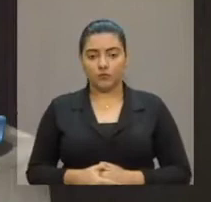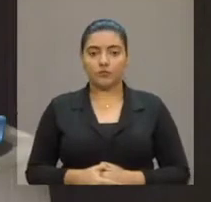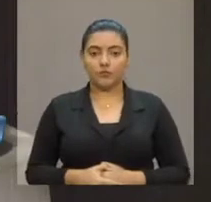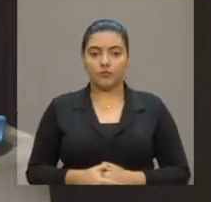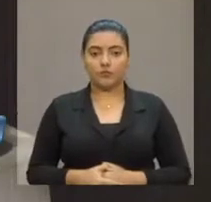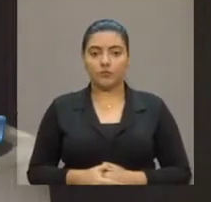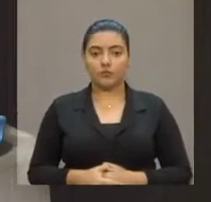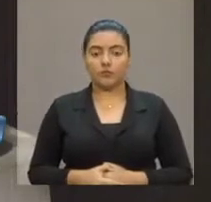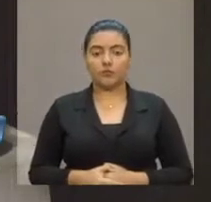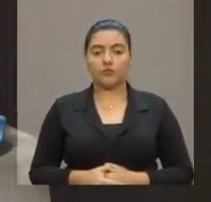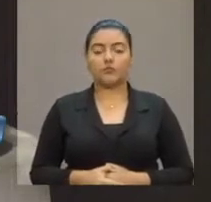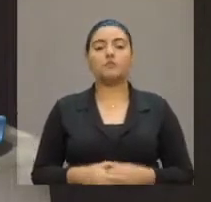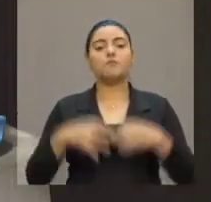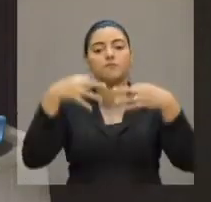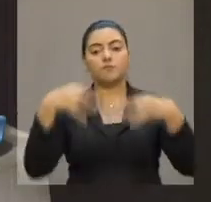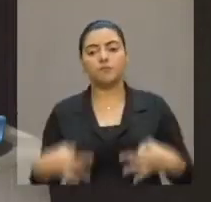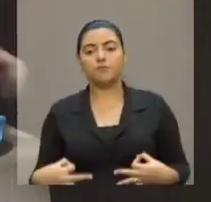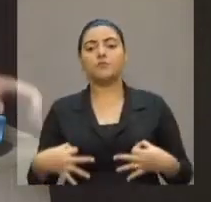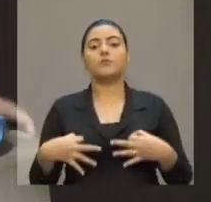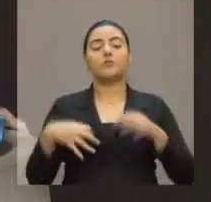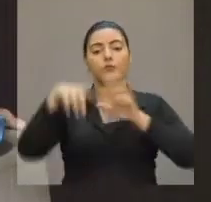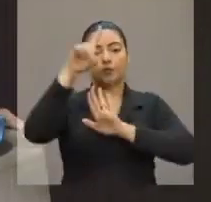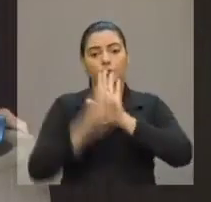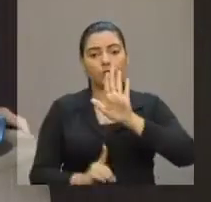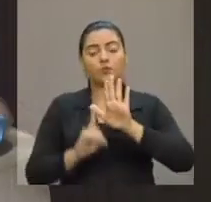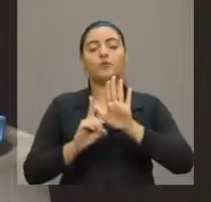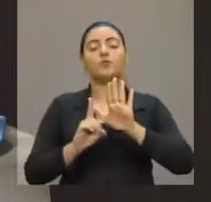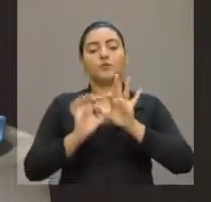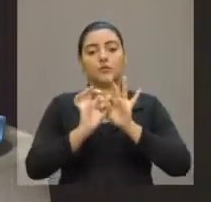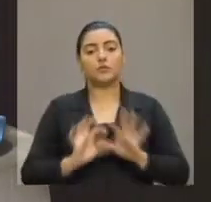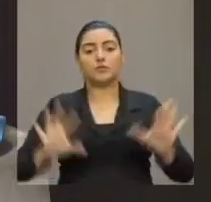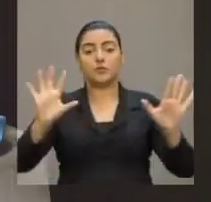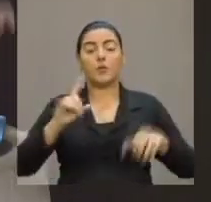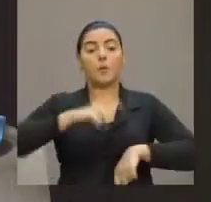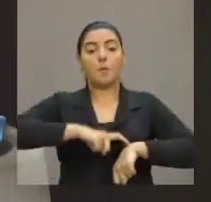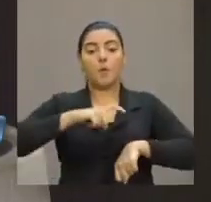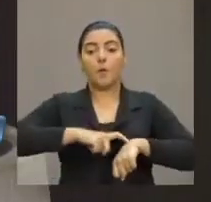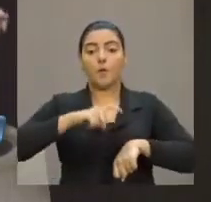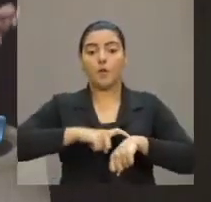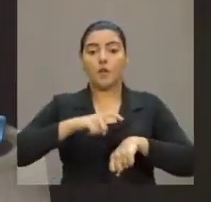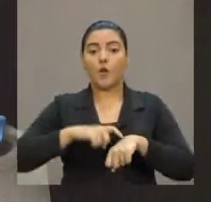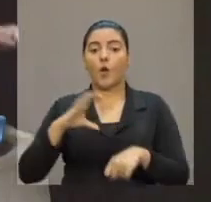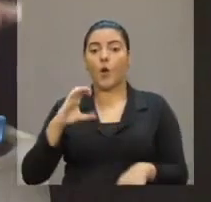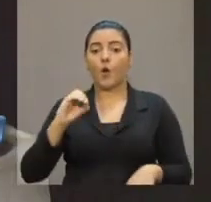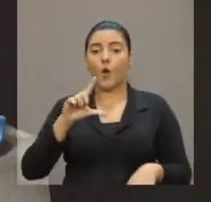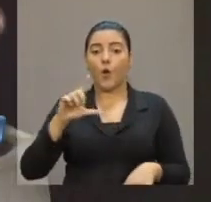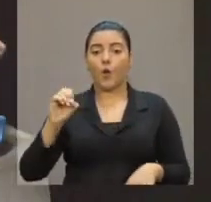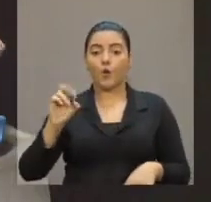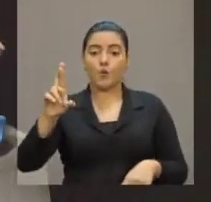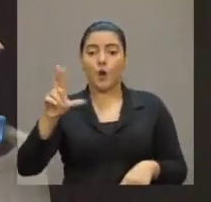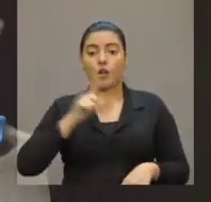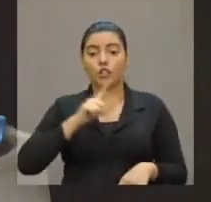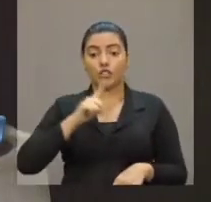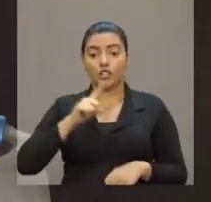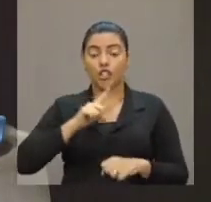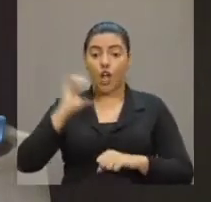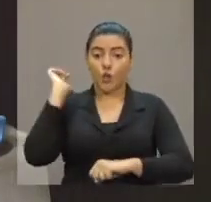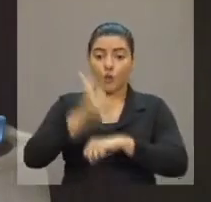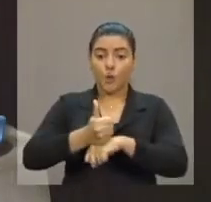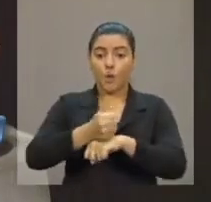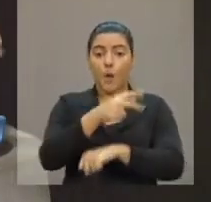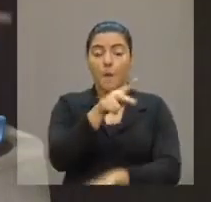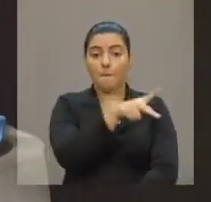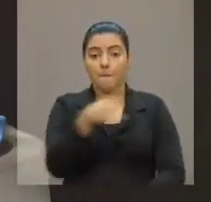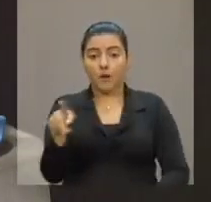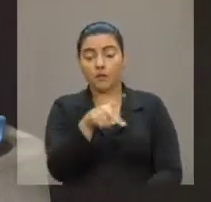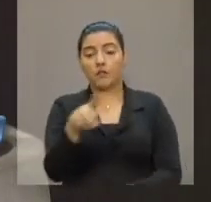cívica, pela democracia na UFC, quando, naquele momento, Collor de Melo tinha nomeado o